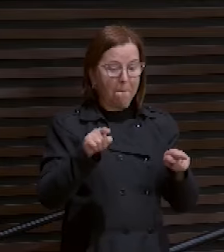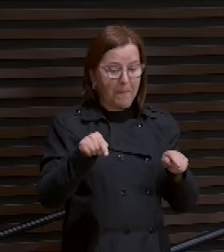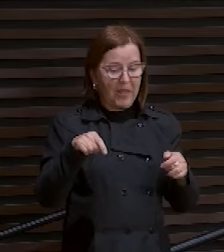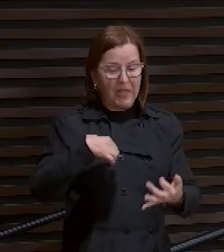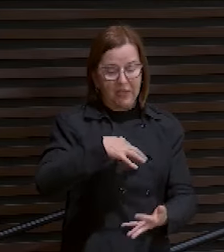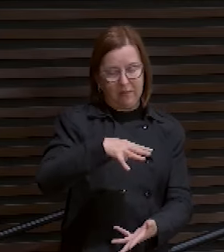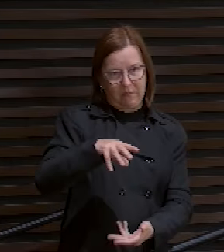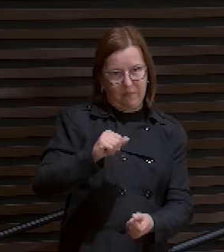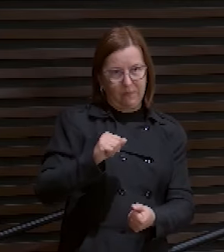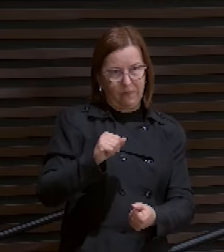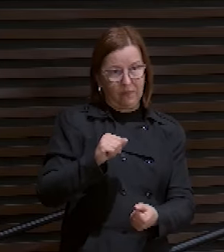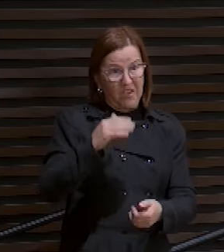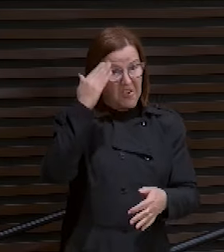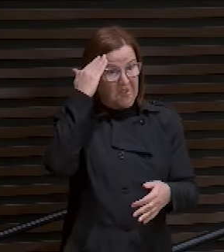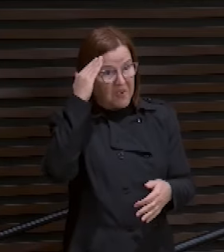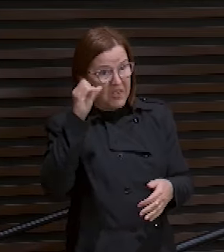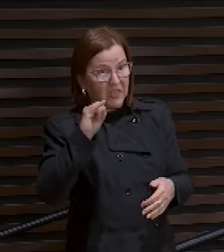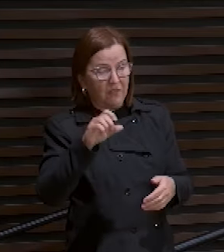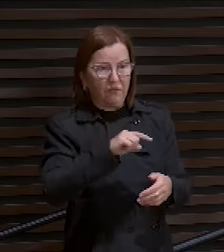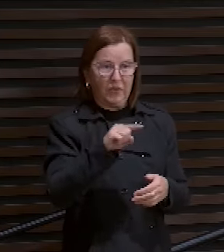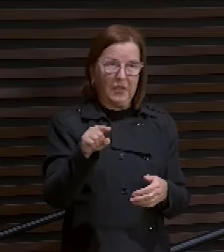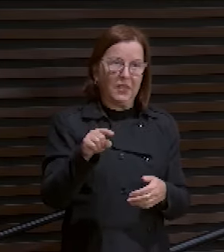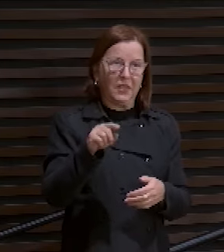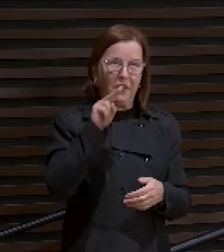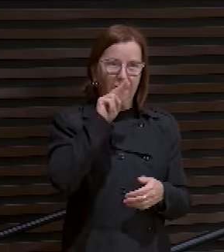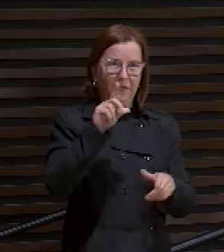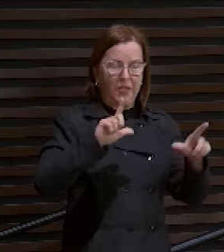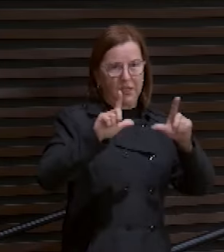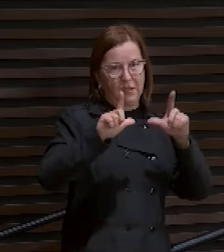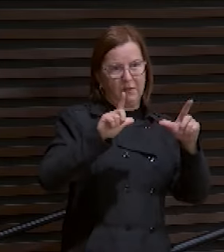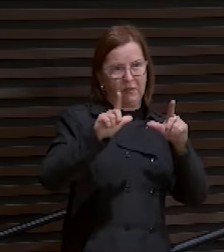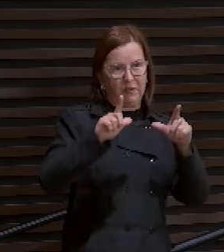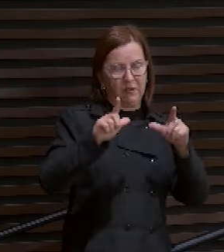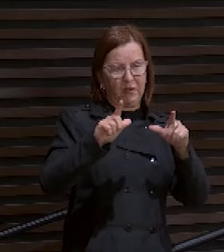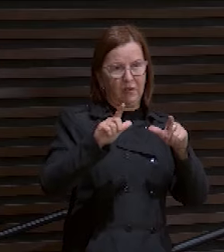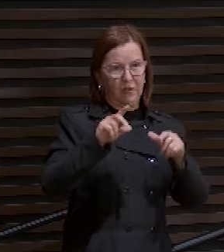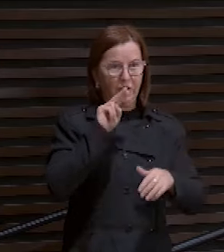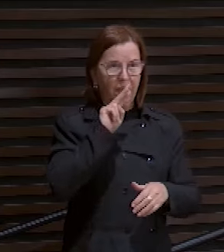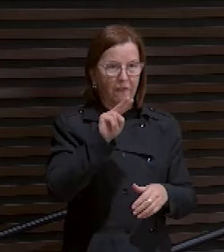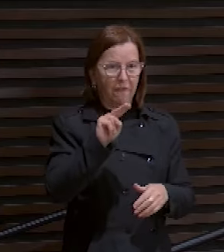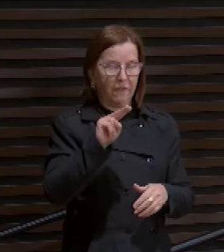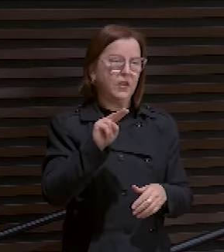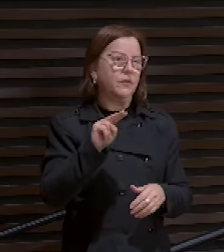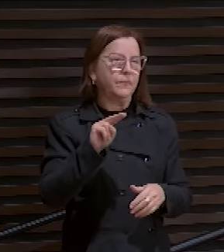você tem assistido televisão, visto os noticiários.